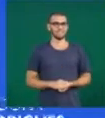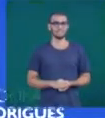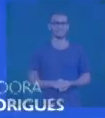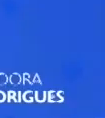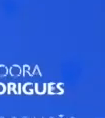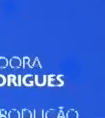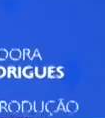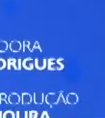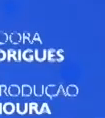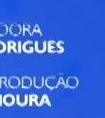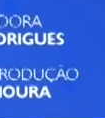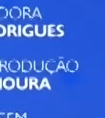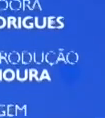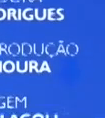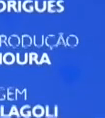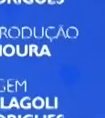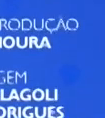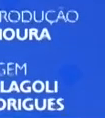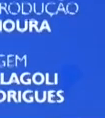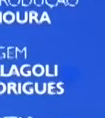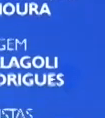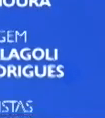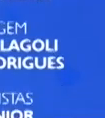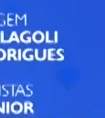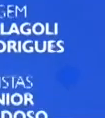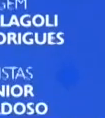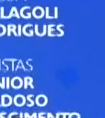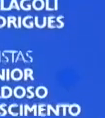O TVO Notícias de hoje termina agora.